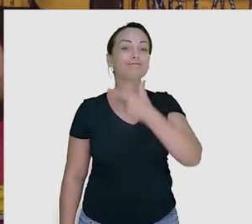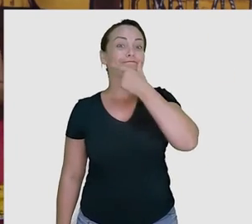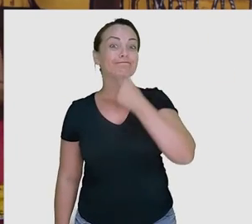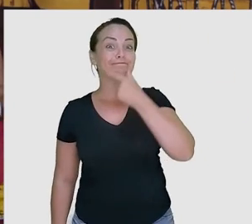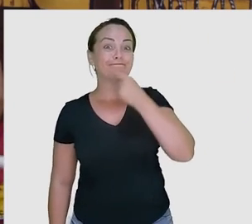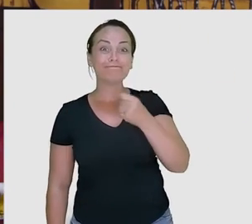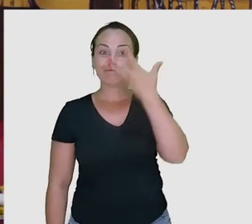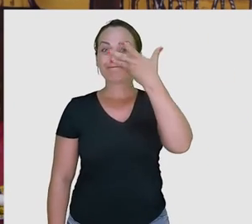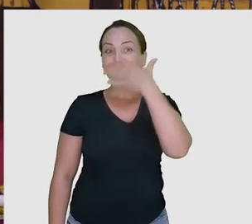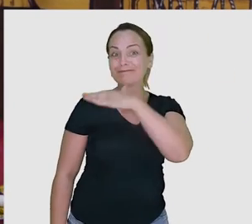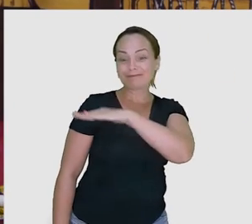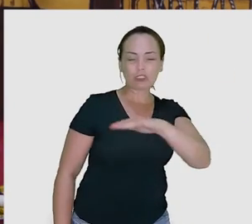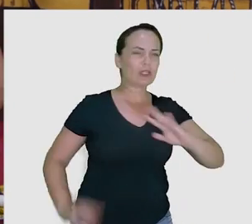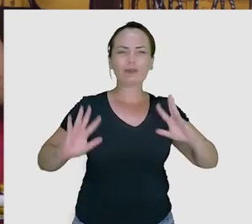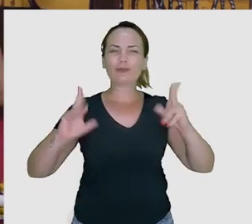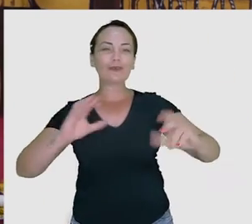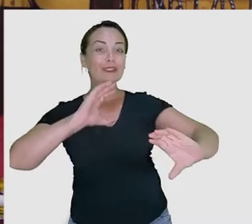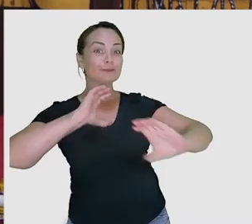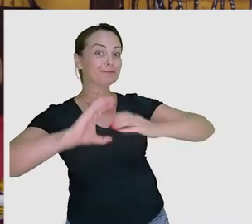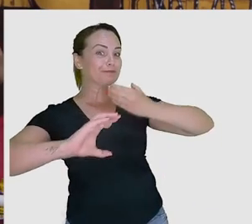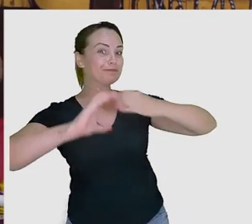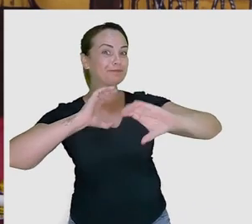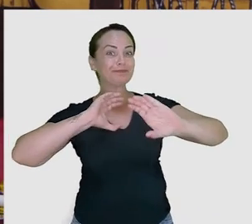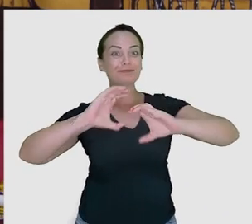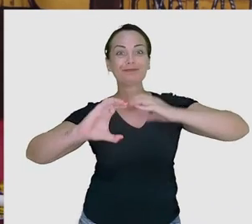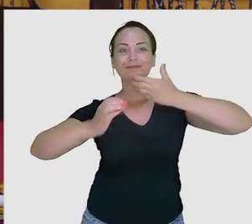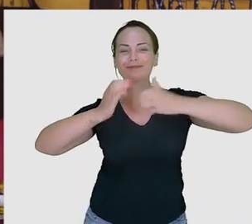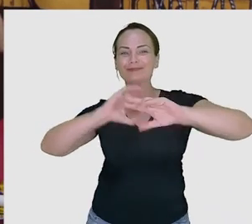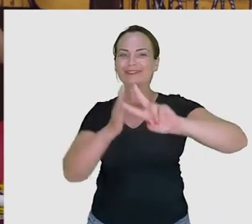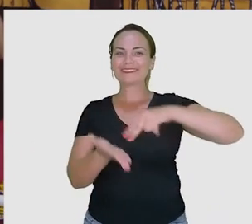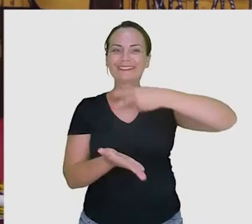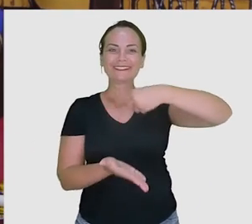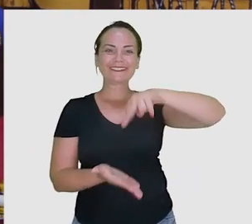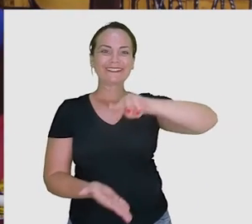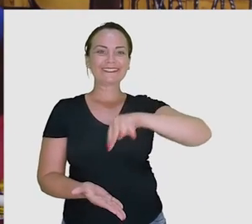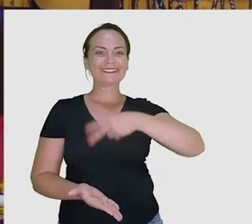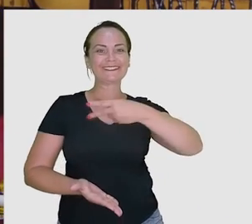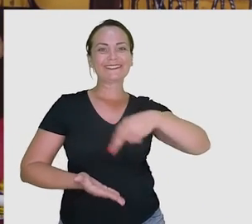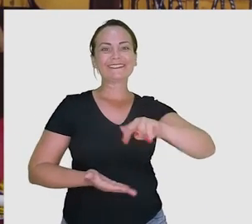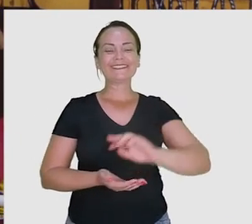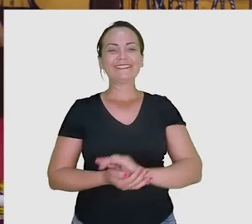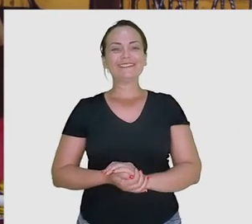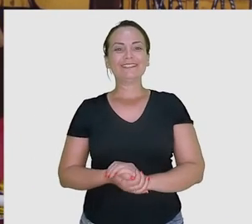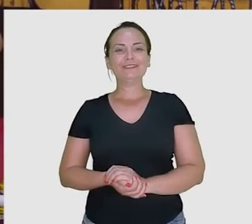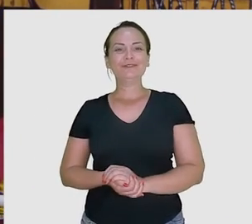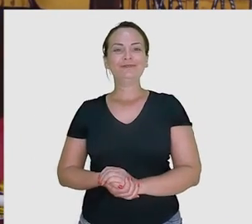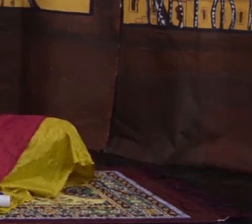mulheres e crianças cantaram e festejaram. O e a